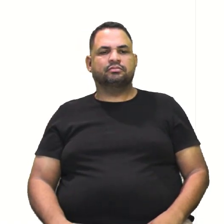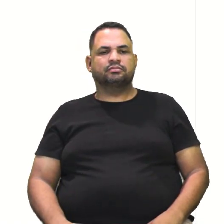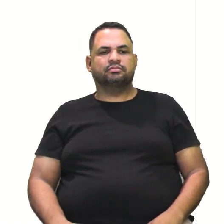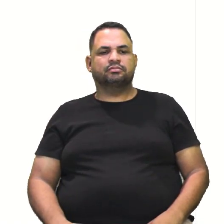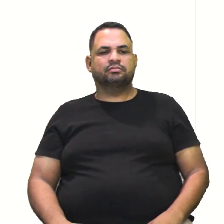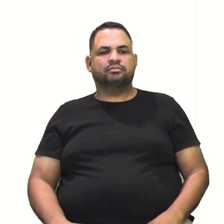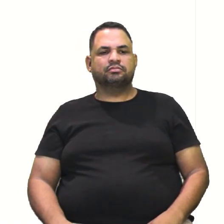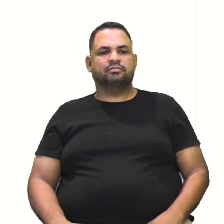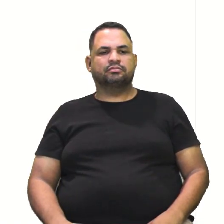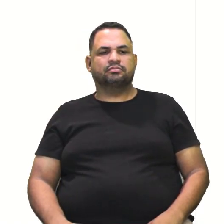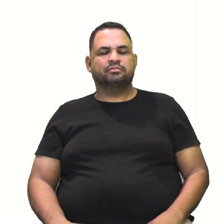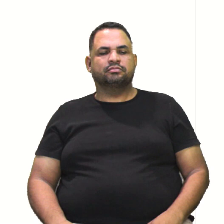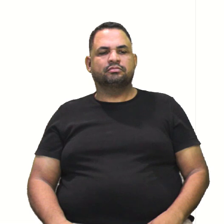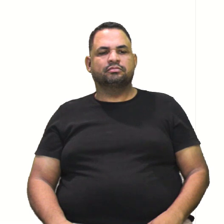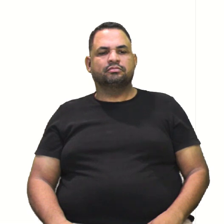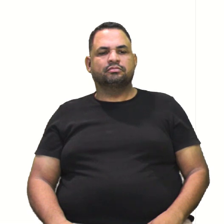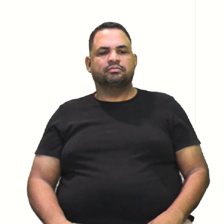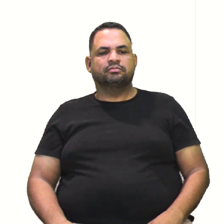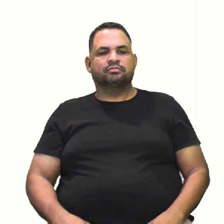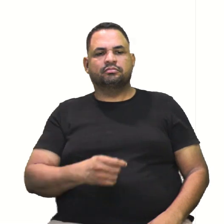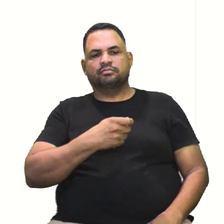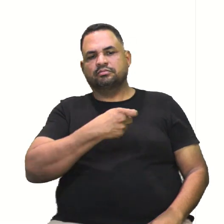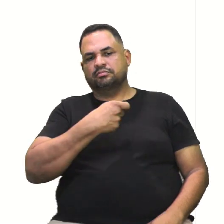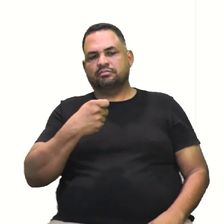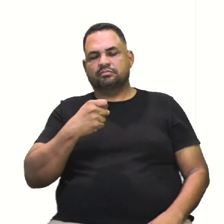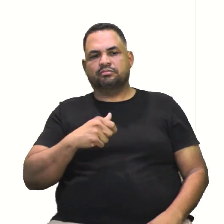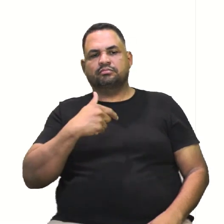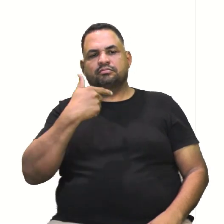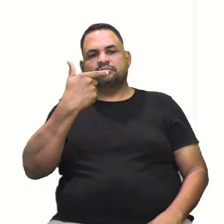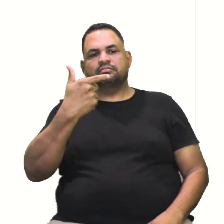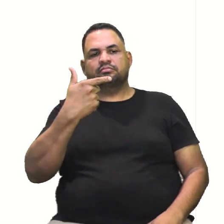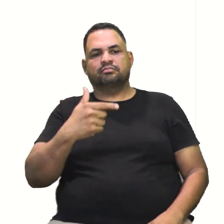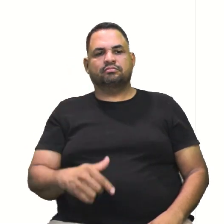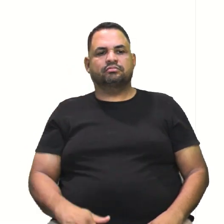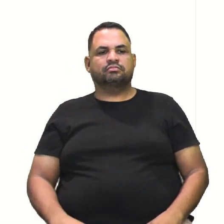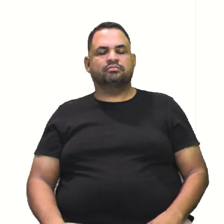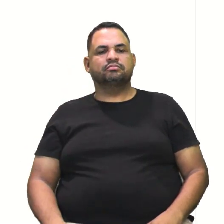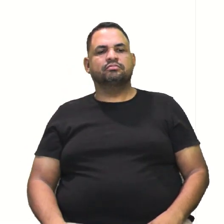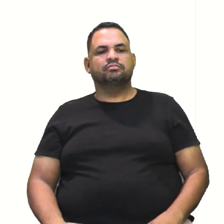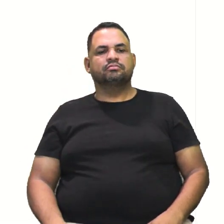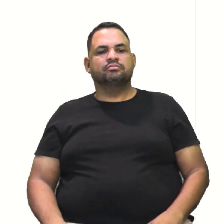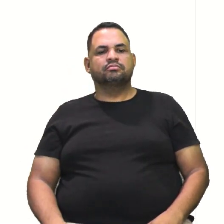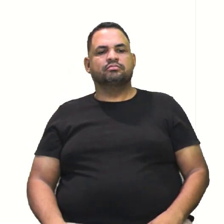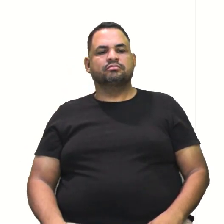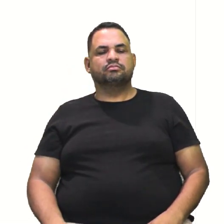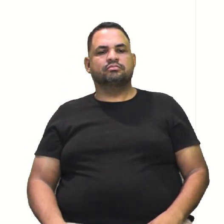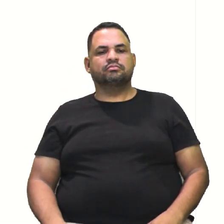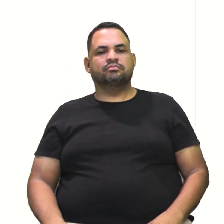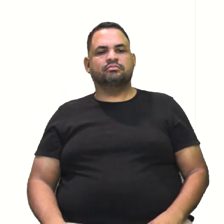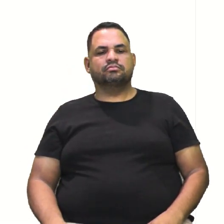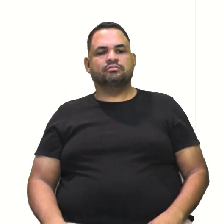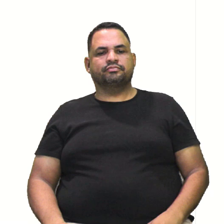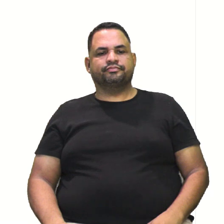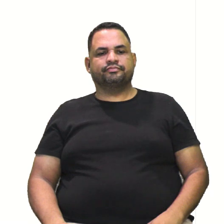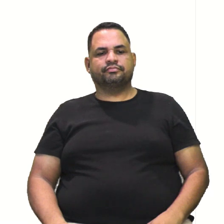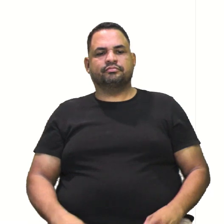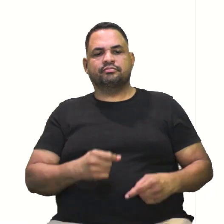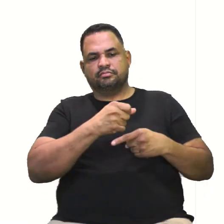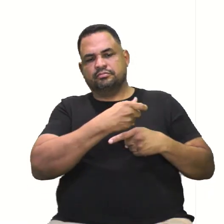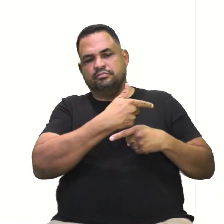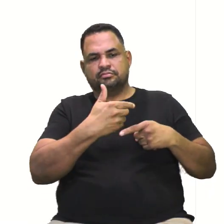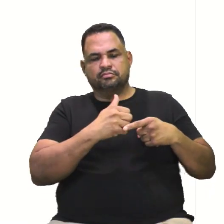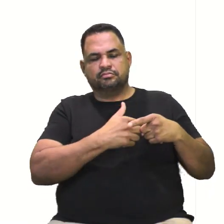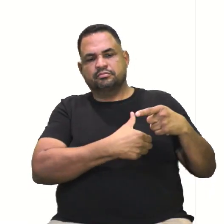9, ou desculpa, X ao quadrado, que ele já vai dividir e vai zerar, né? Vai ficar 1, né? X ao quadrado